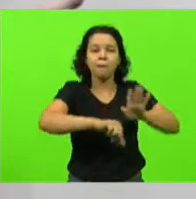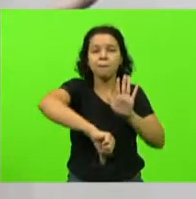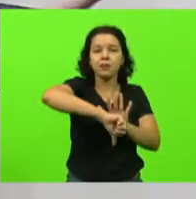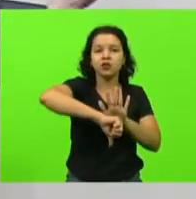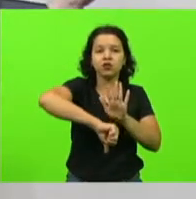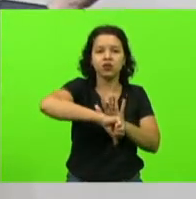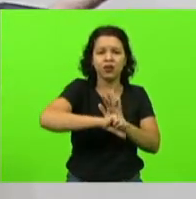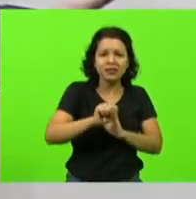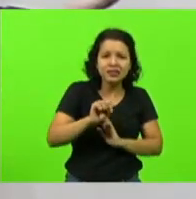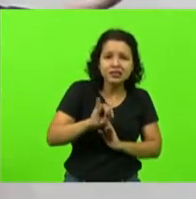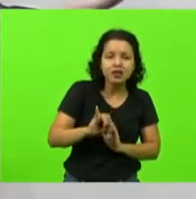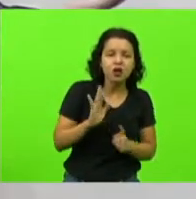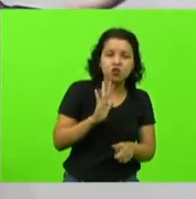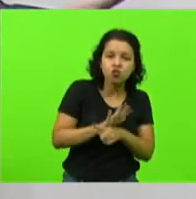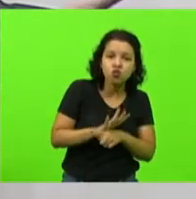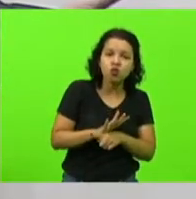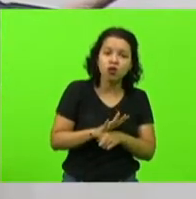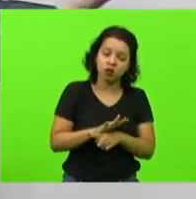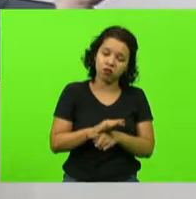ele estaria em casa.